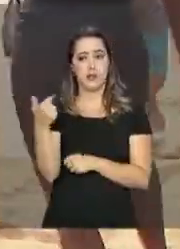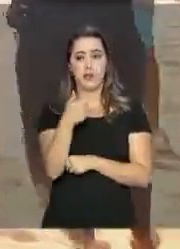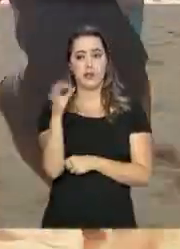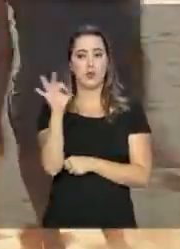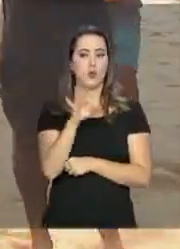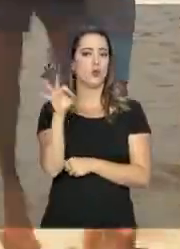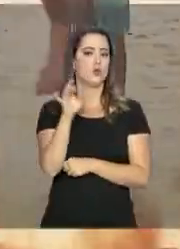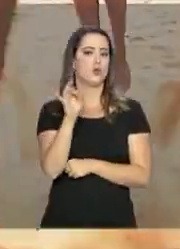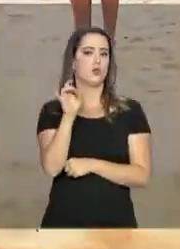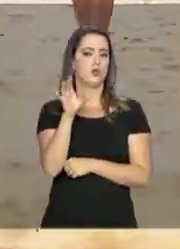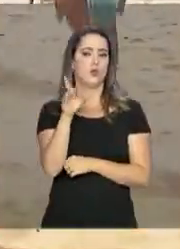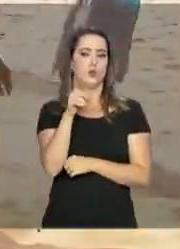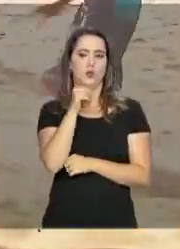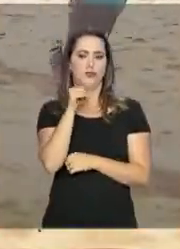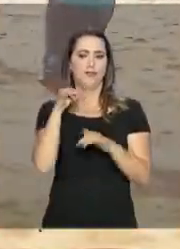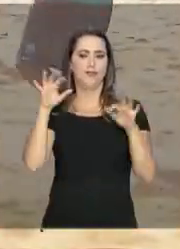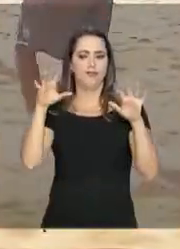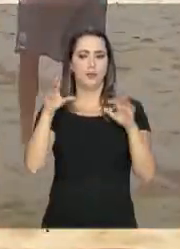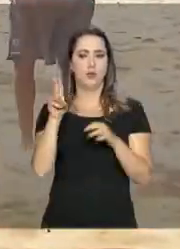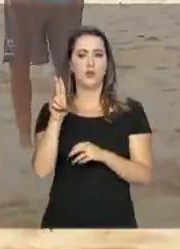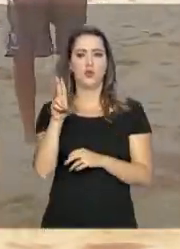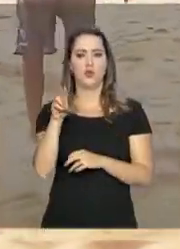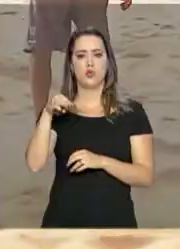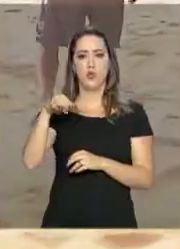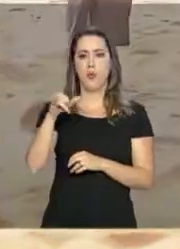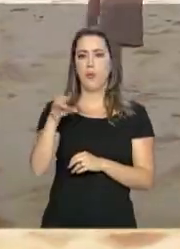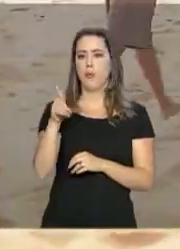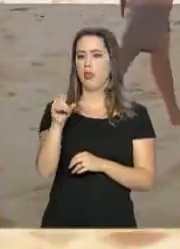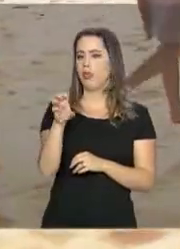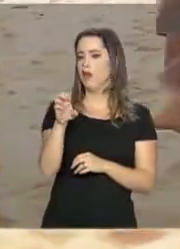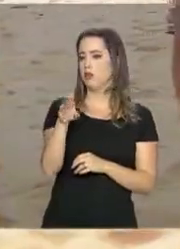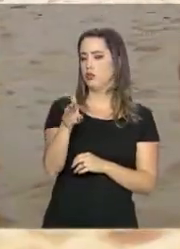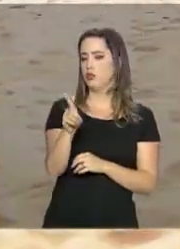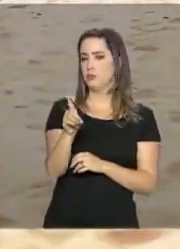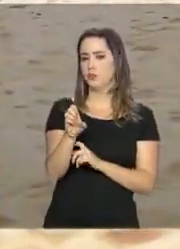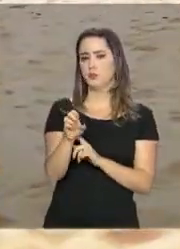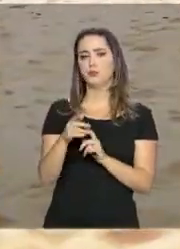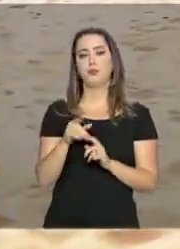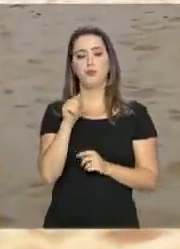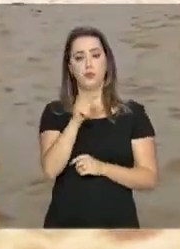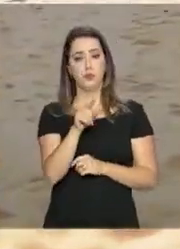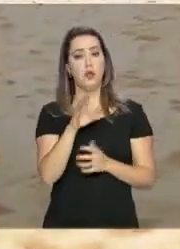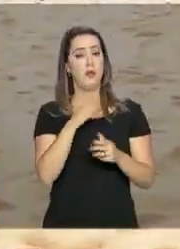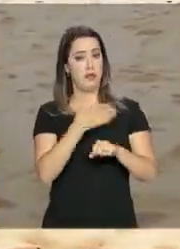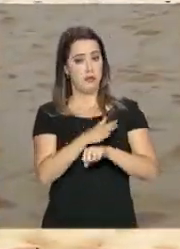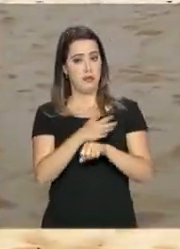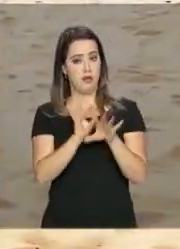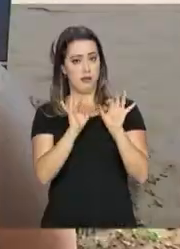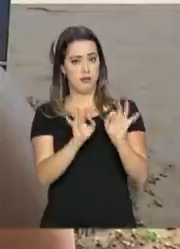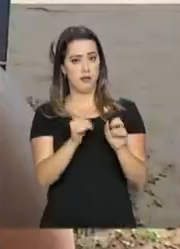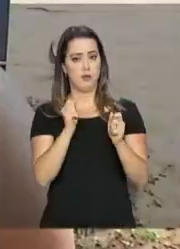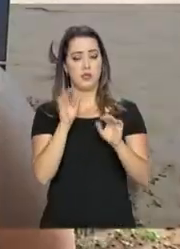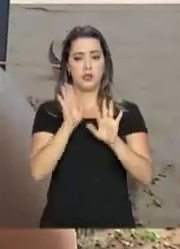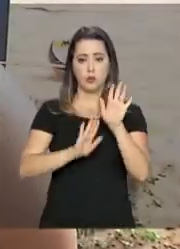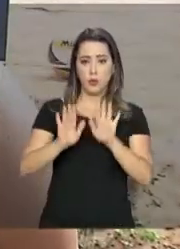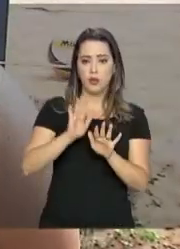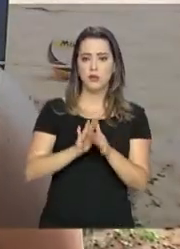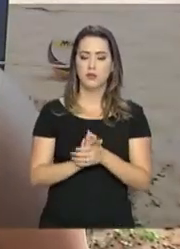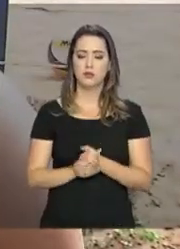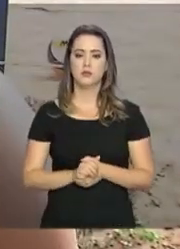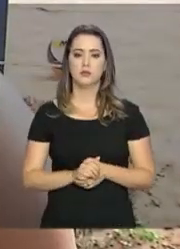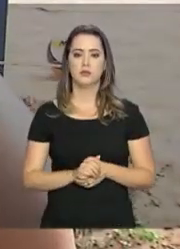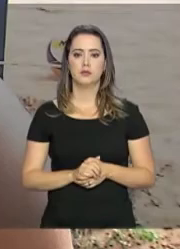os jogadores estejam preparados para o jogo, são necessários cuidados especiais diante da umidade do ar baixa. A gente tenta